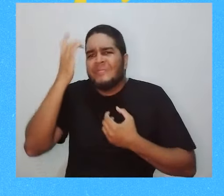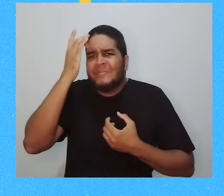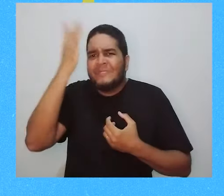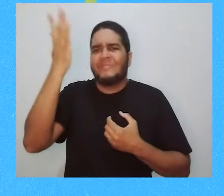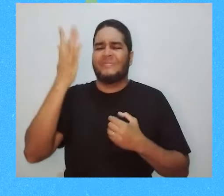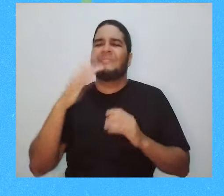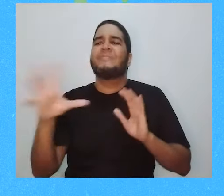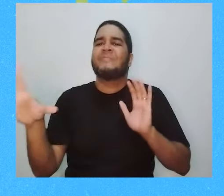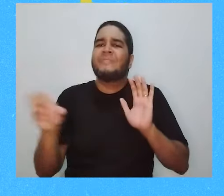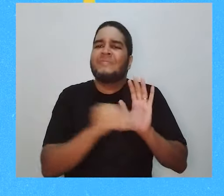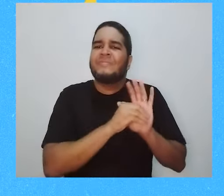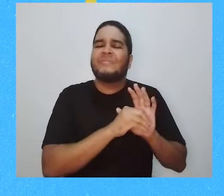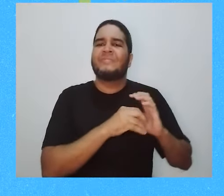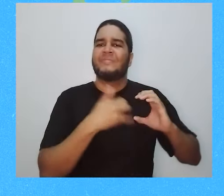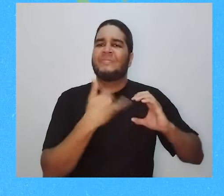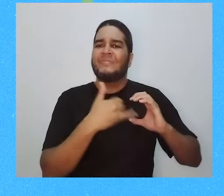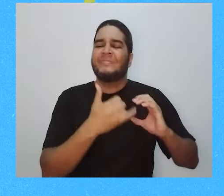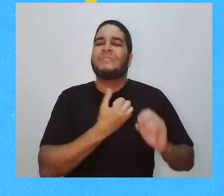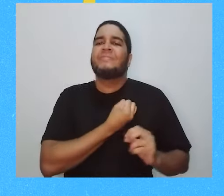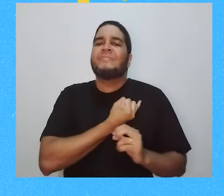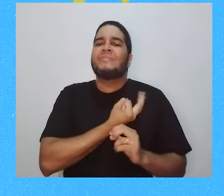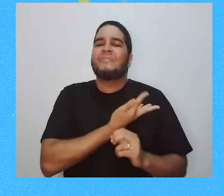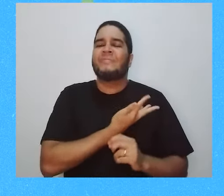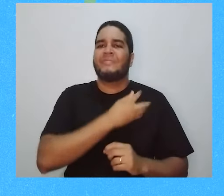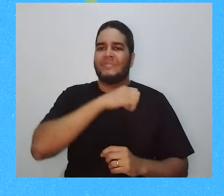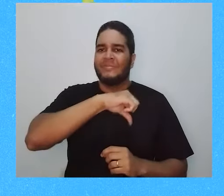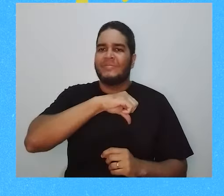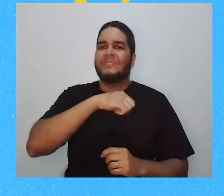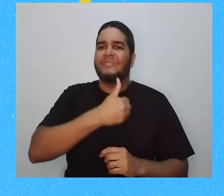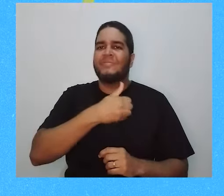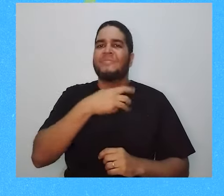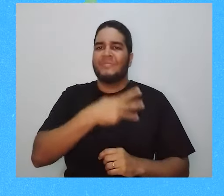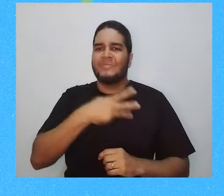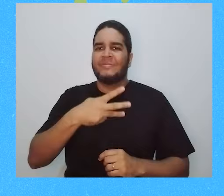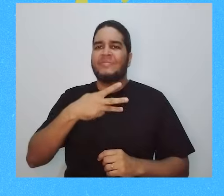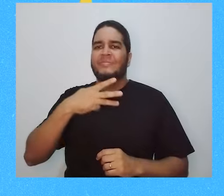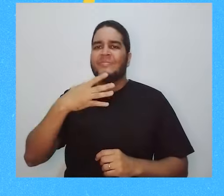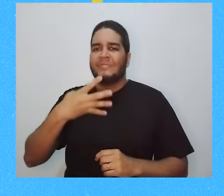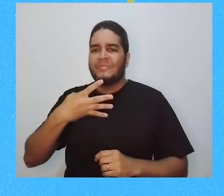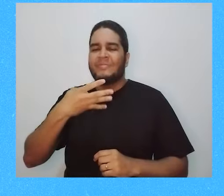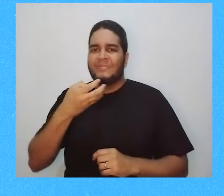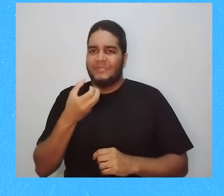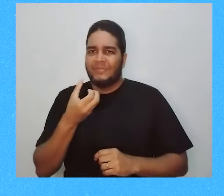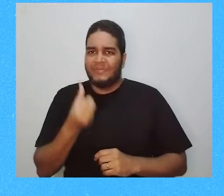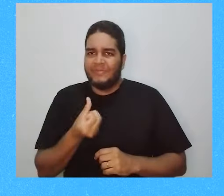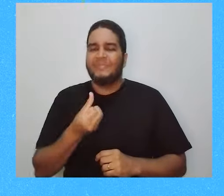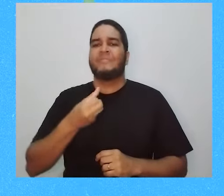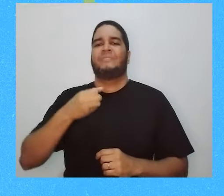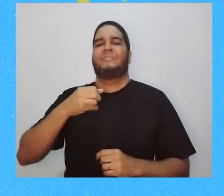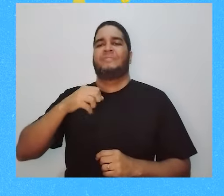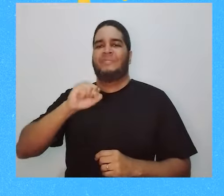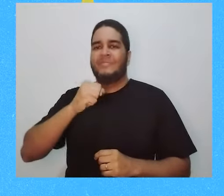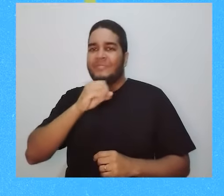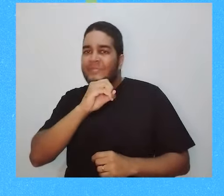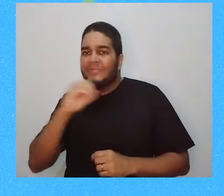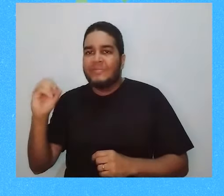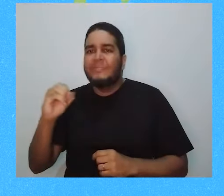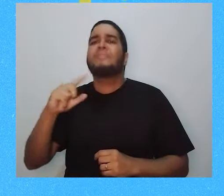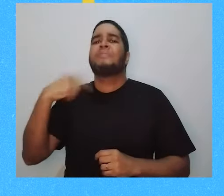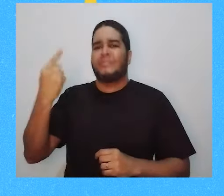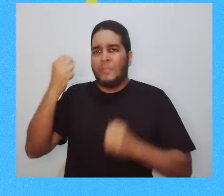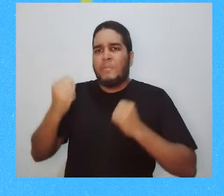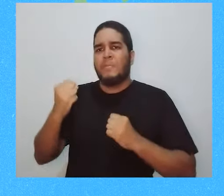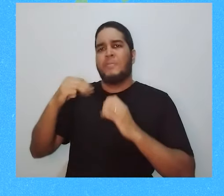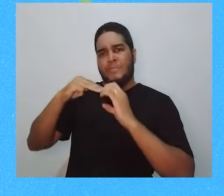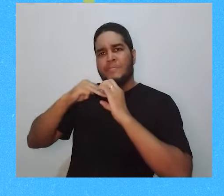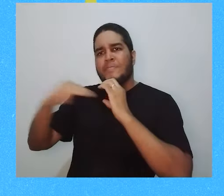pele morena. Tela trocada para menu com números, onde se disca 913346-800. Diversas animações em tela